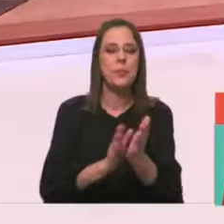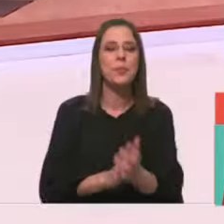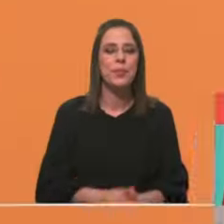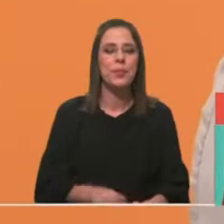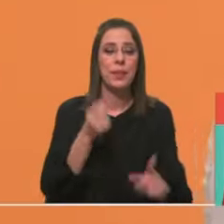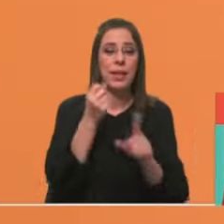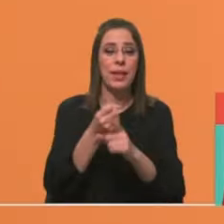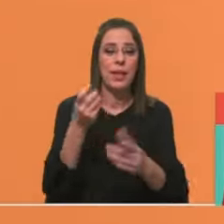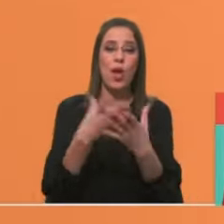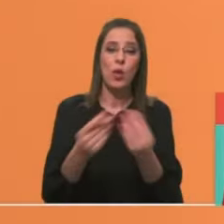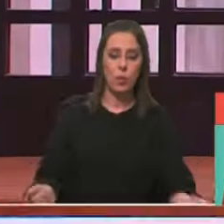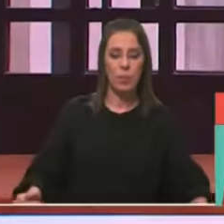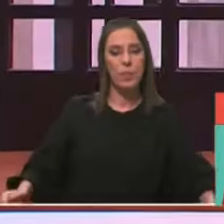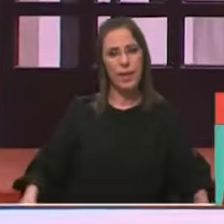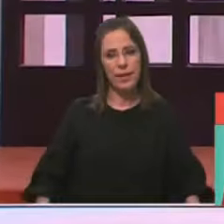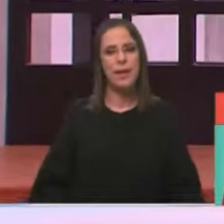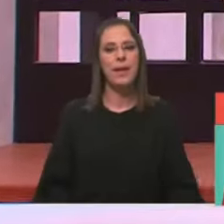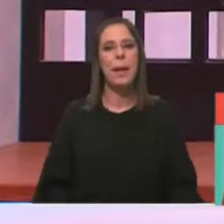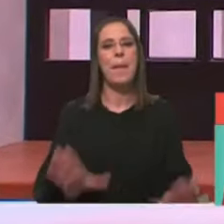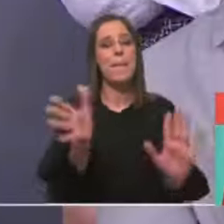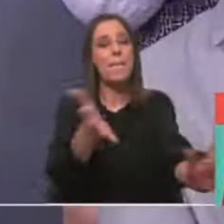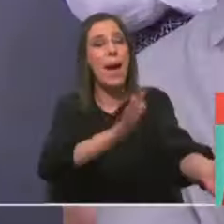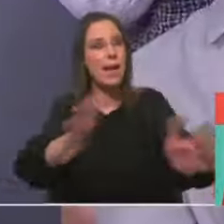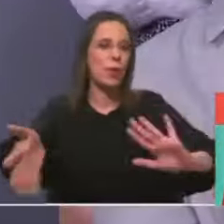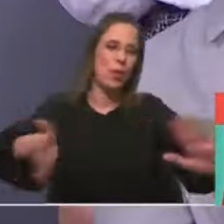Desafio superado. Desafio mais ou menos superado. Superado.